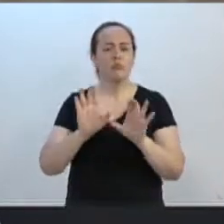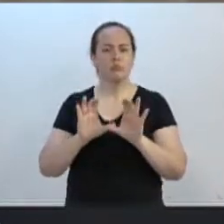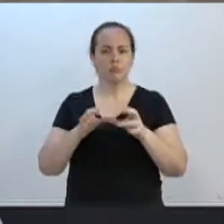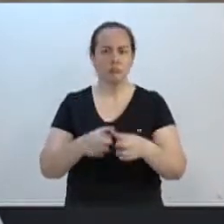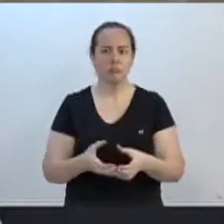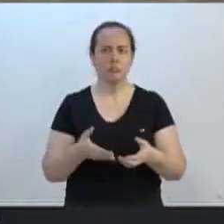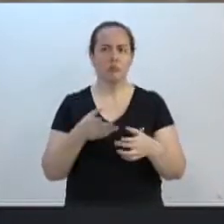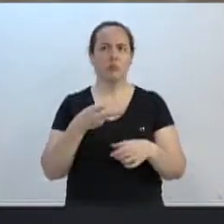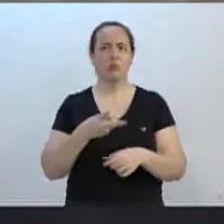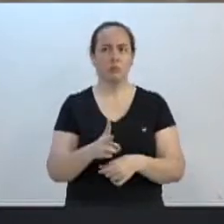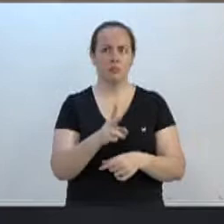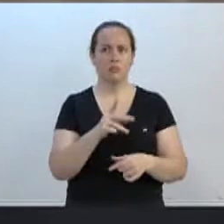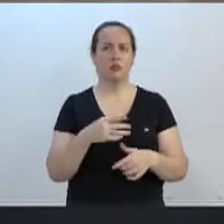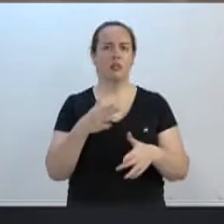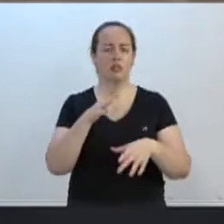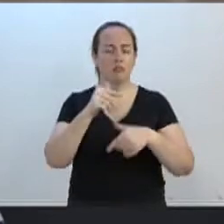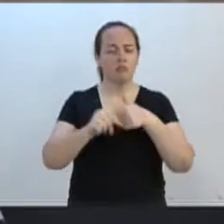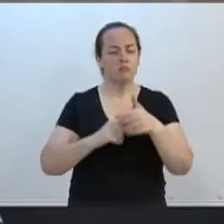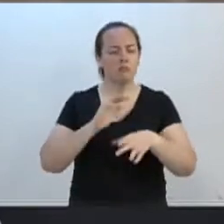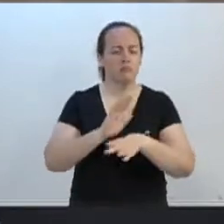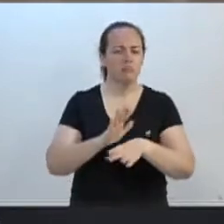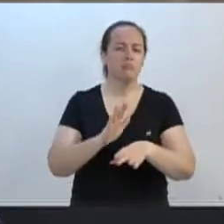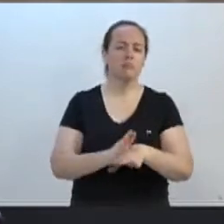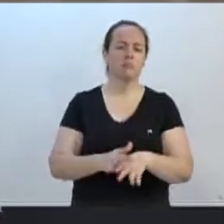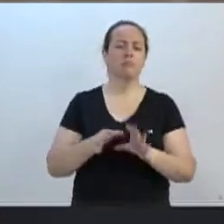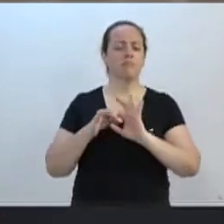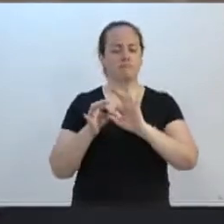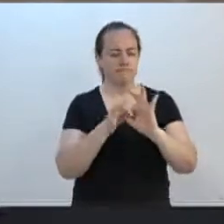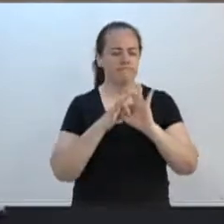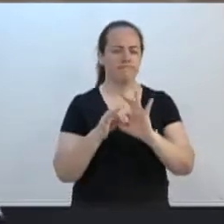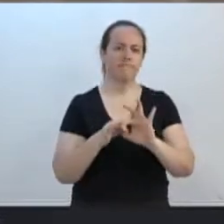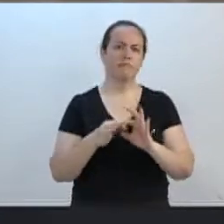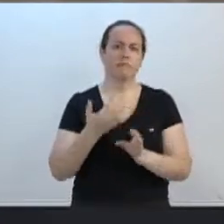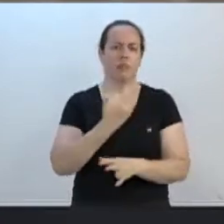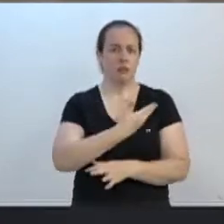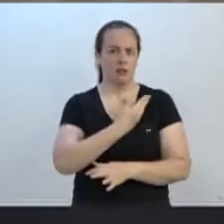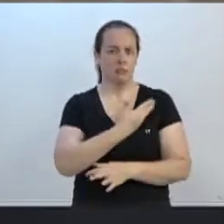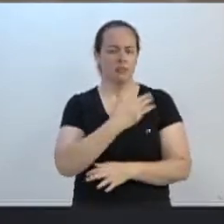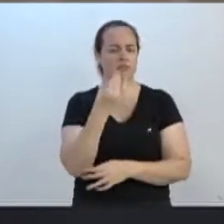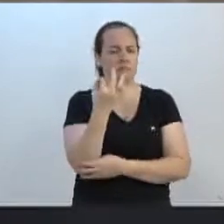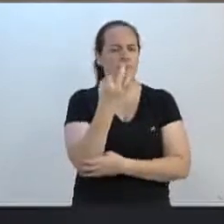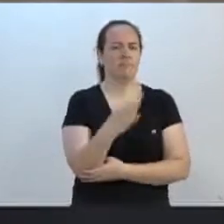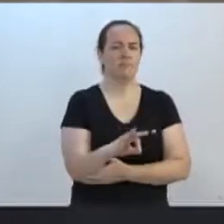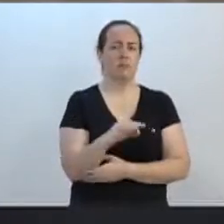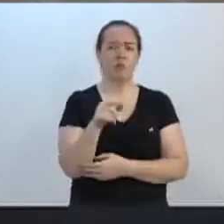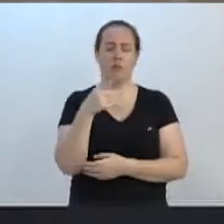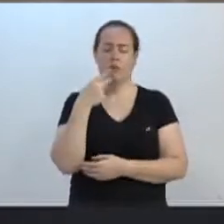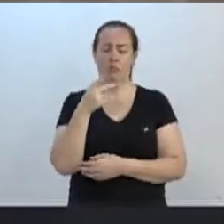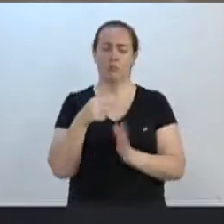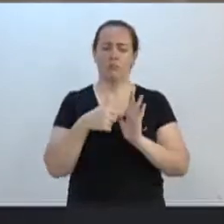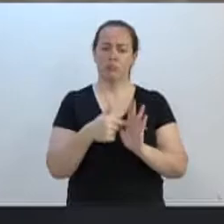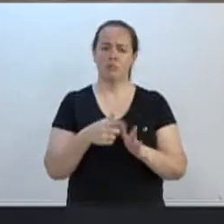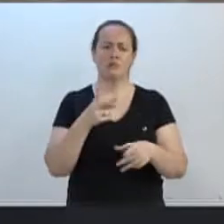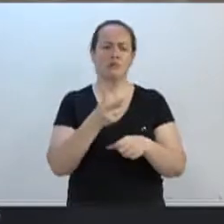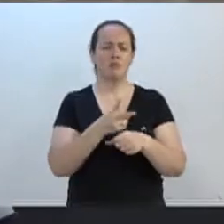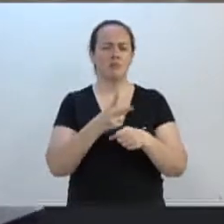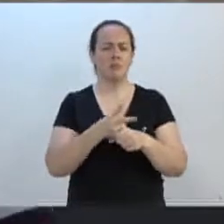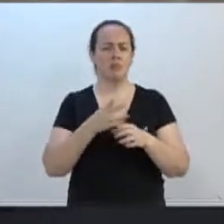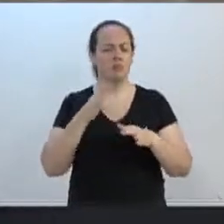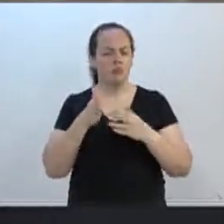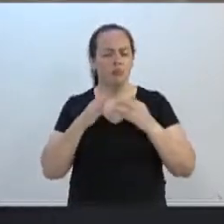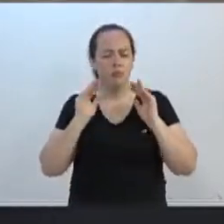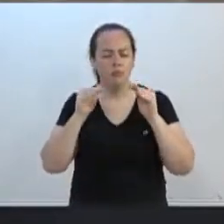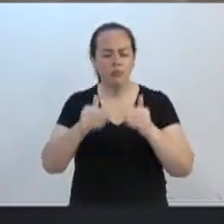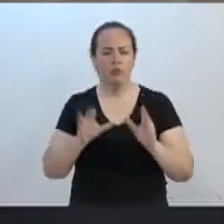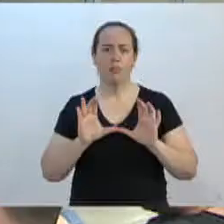sempre sendo essa pessoa atuante assim, parceiro, amigo, que com certeza, que nem você falou, sempre estará colhendo os frutos para a comunidade. Obrigado.